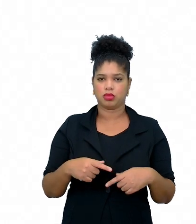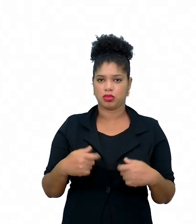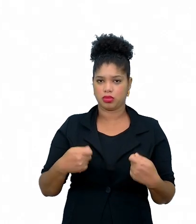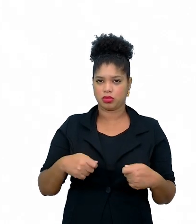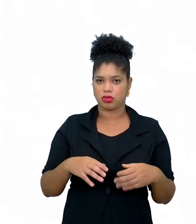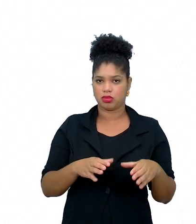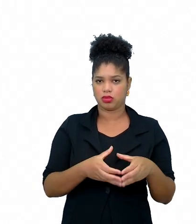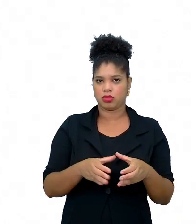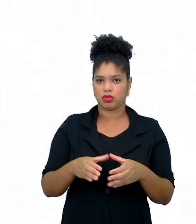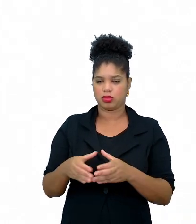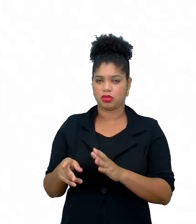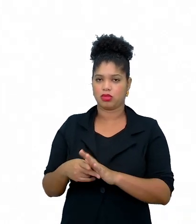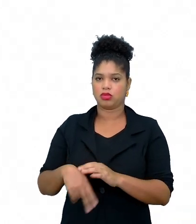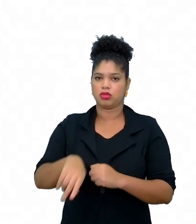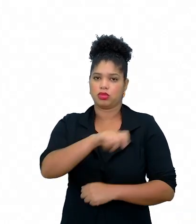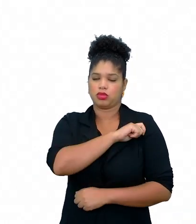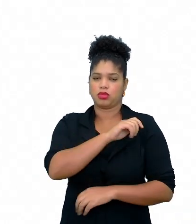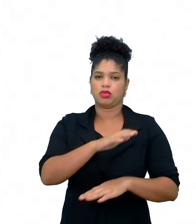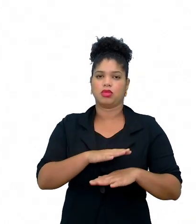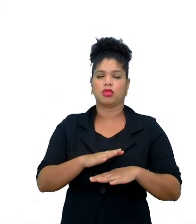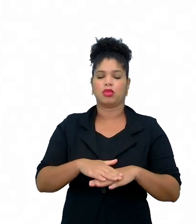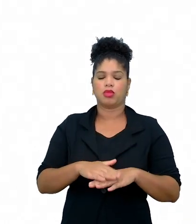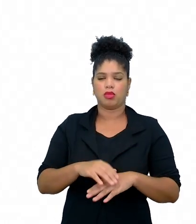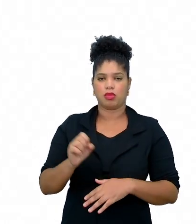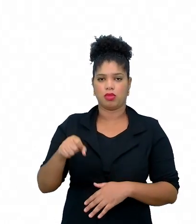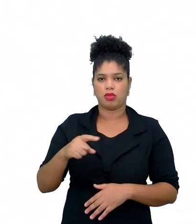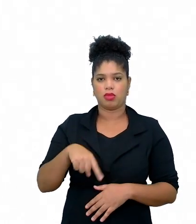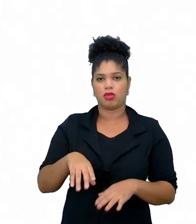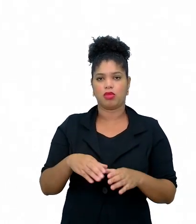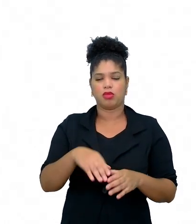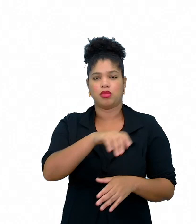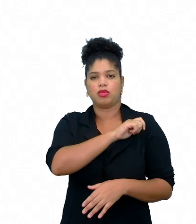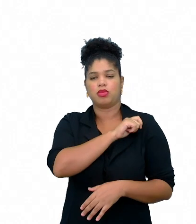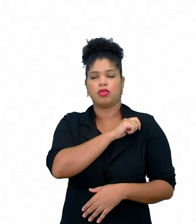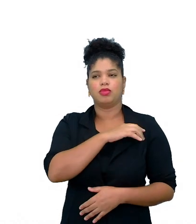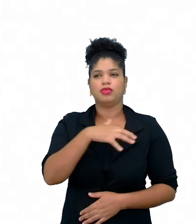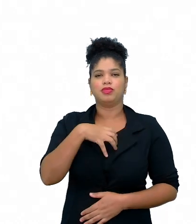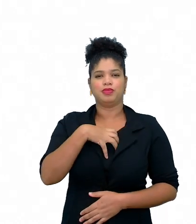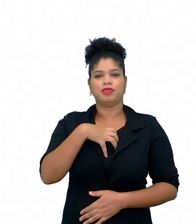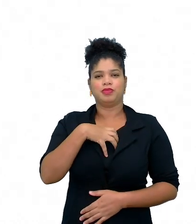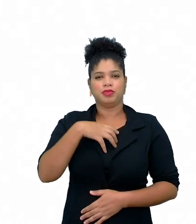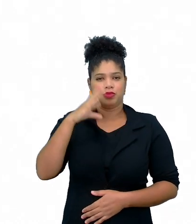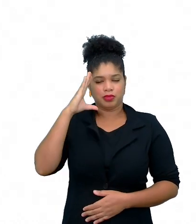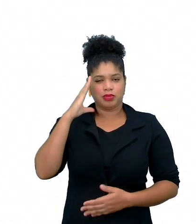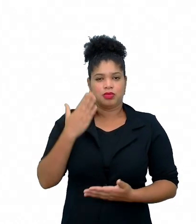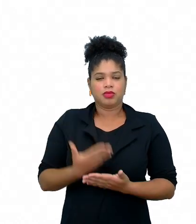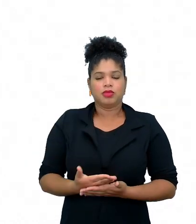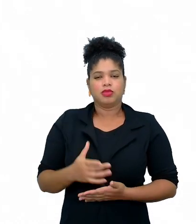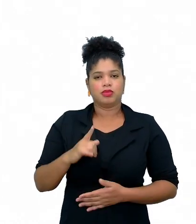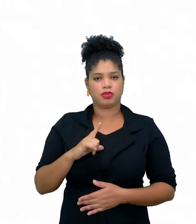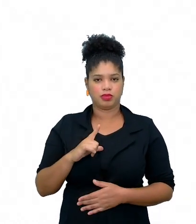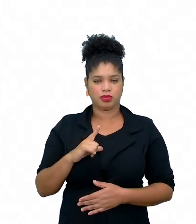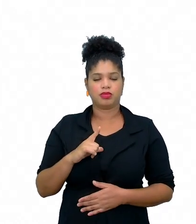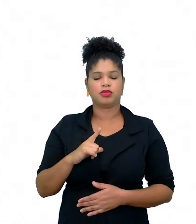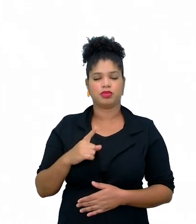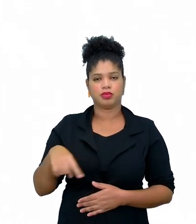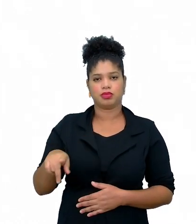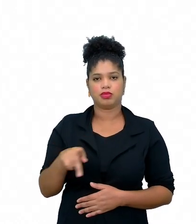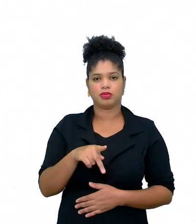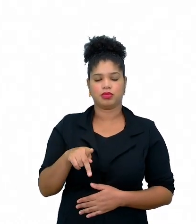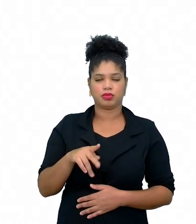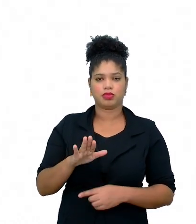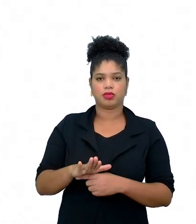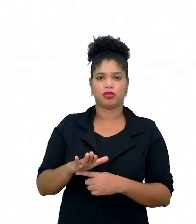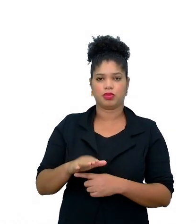pelos grupos dos alunos, né, então, os alunos vão se sentir, vão sentir confiança, né, naquilo que o professor vai